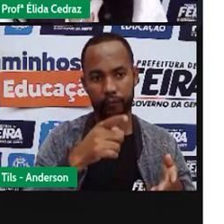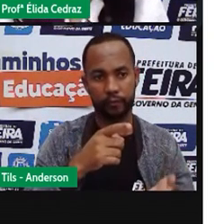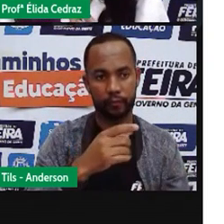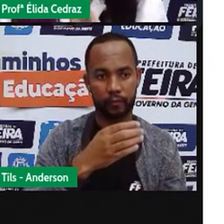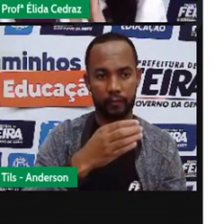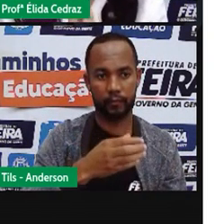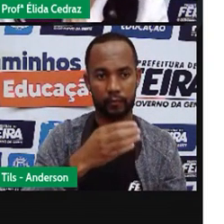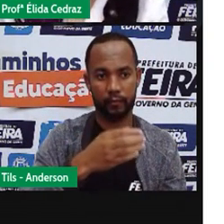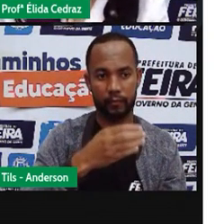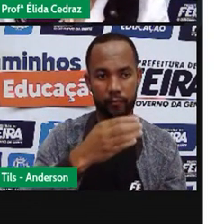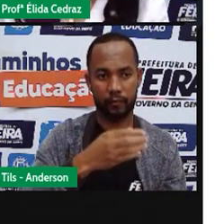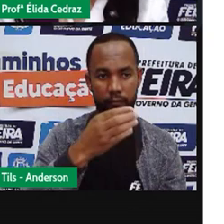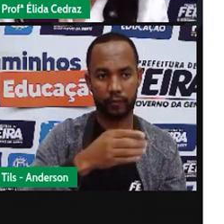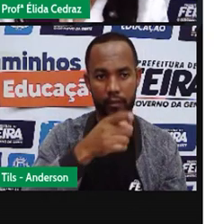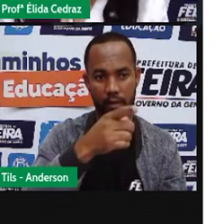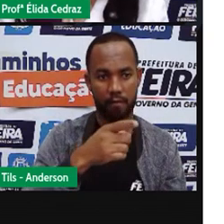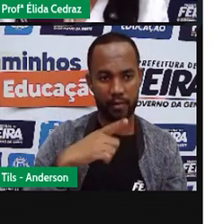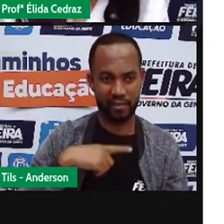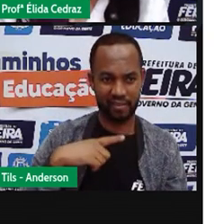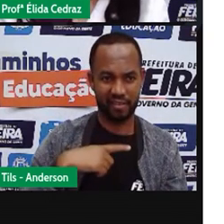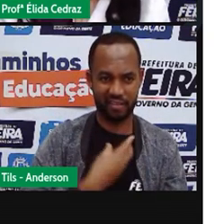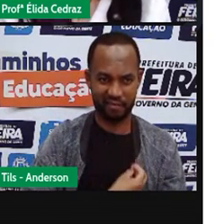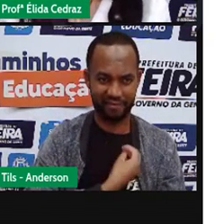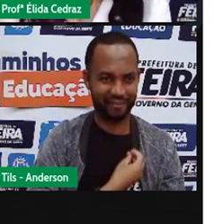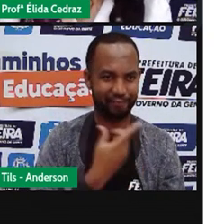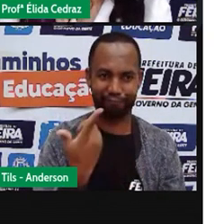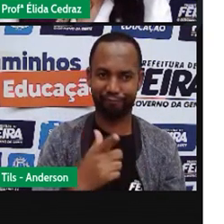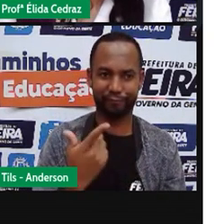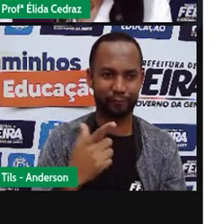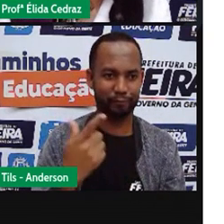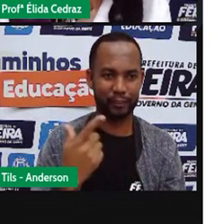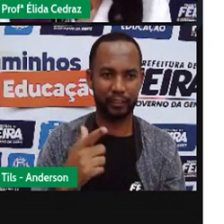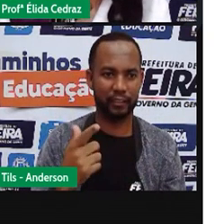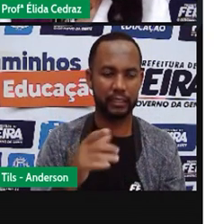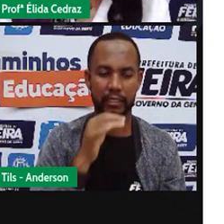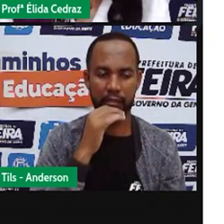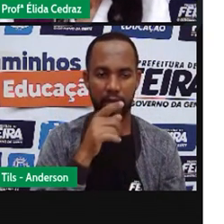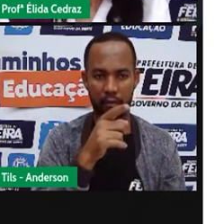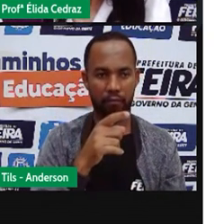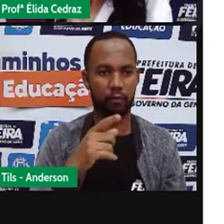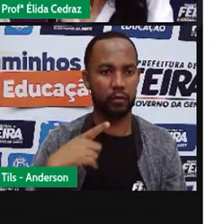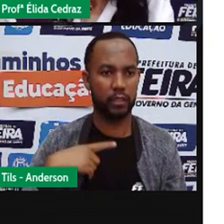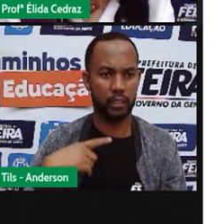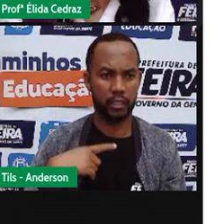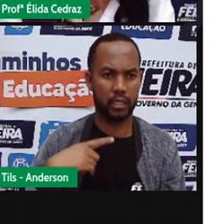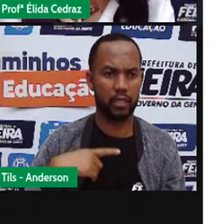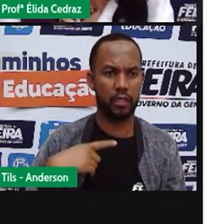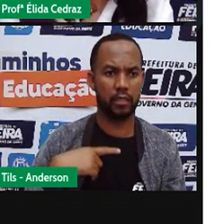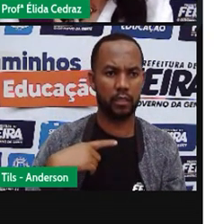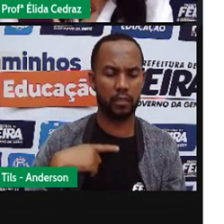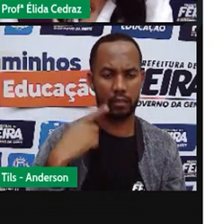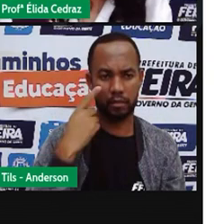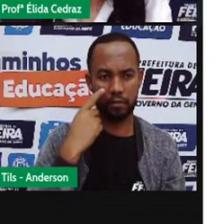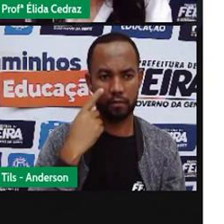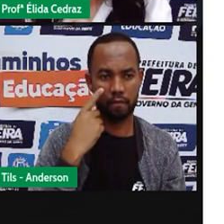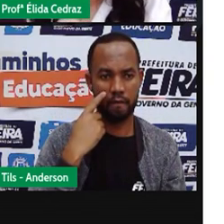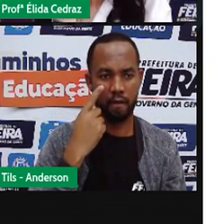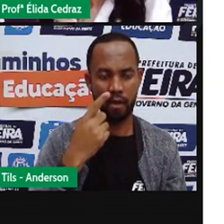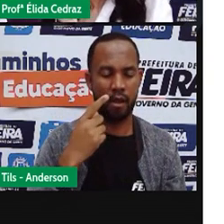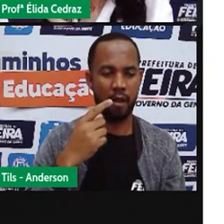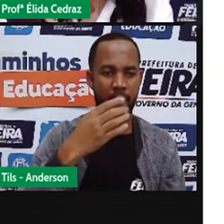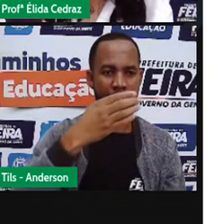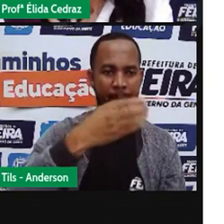vivo. Quando ela recebe a luz, ela vai projetar uma sombra também. O que é que a tró um não vivo?